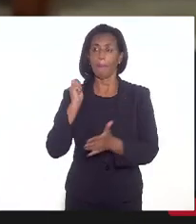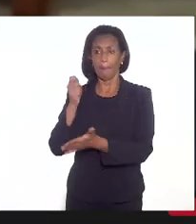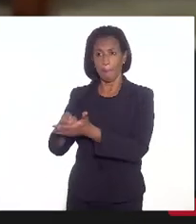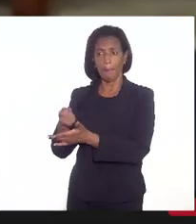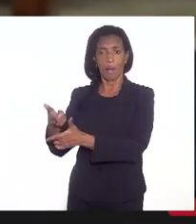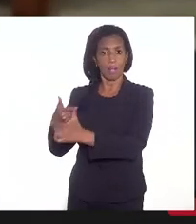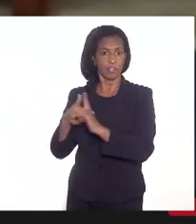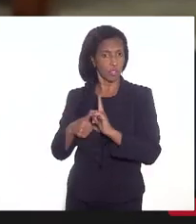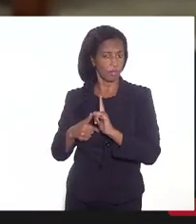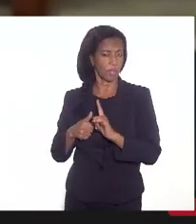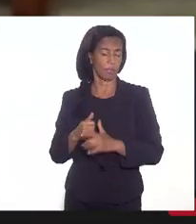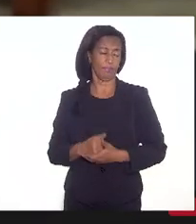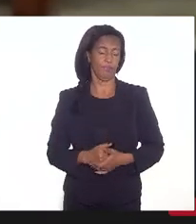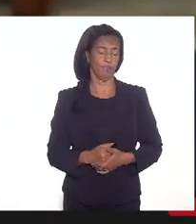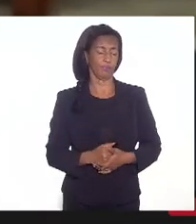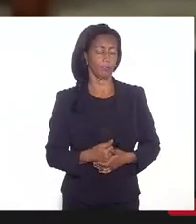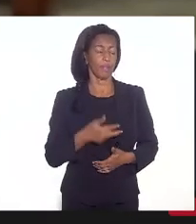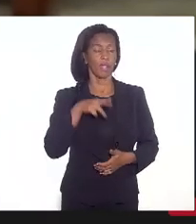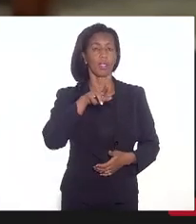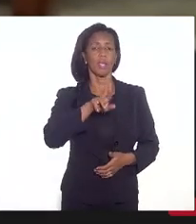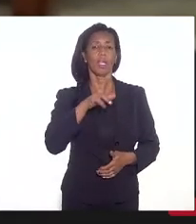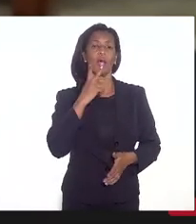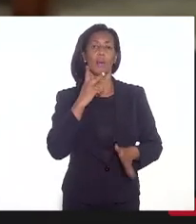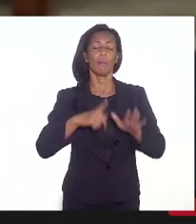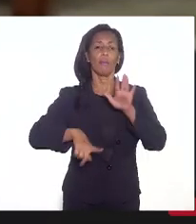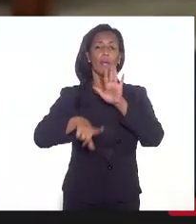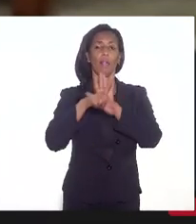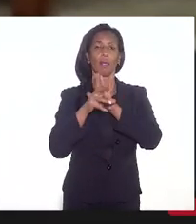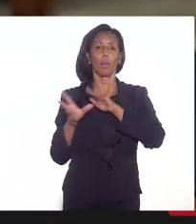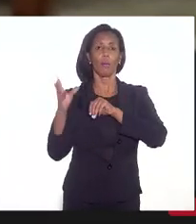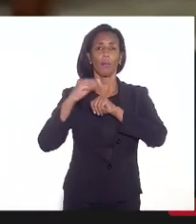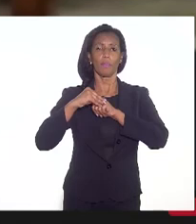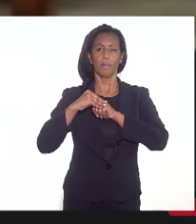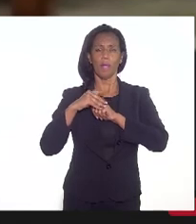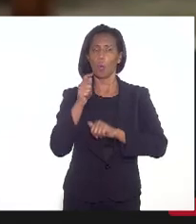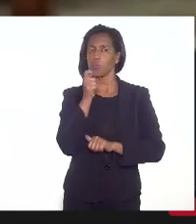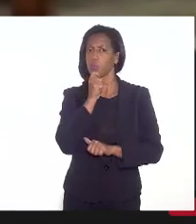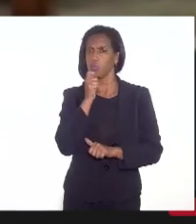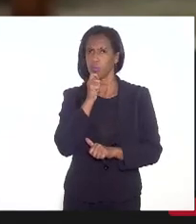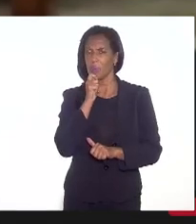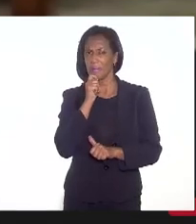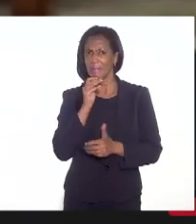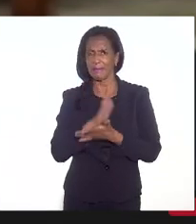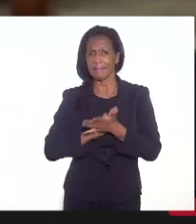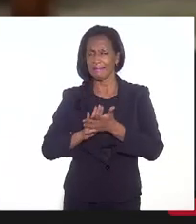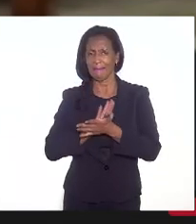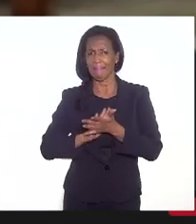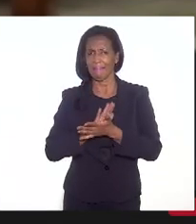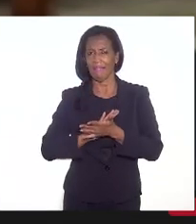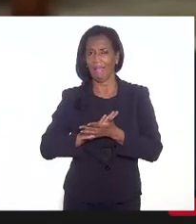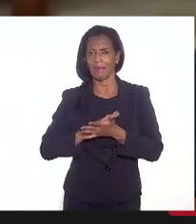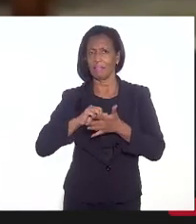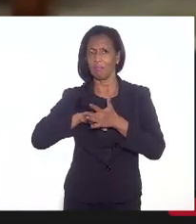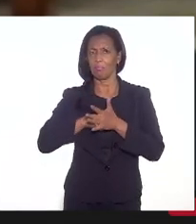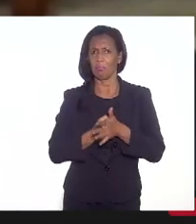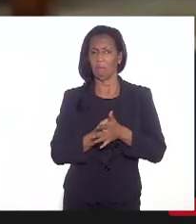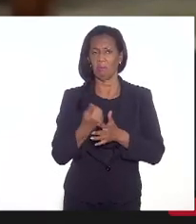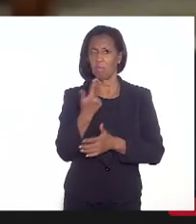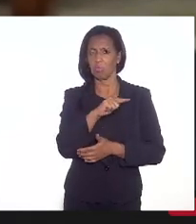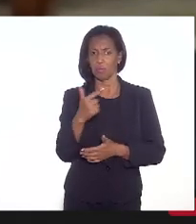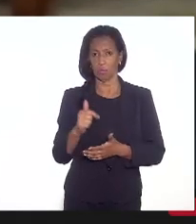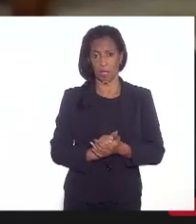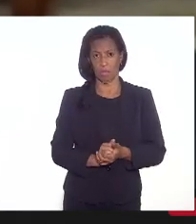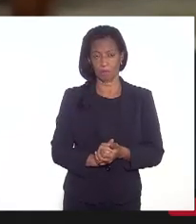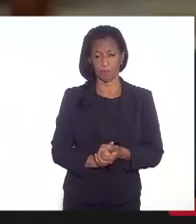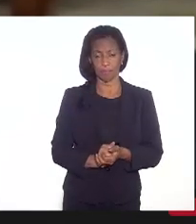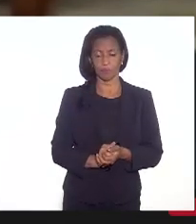e respondendo sobre a lei complementar, não existe nenhuma restrição com relação a ir, e aí, com relação a